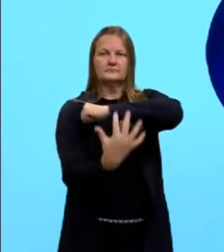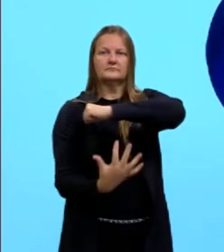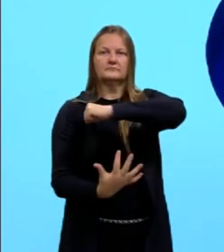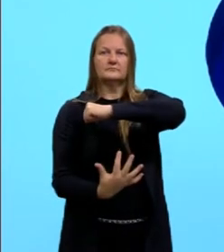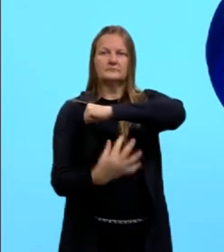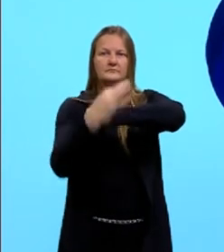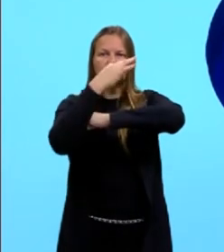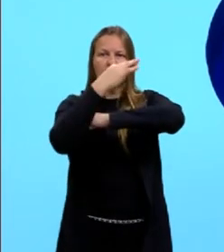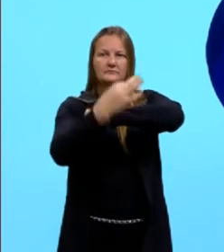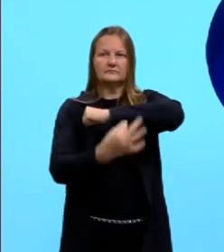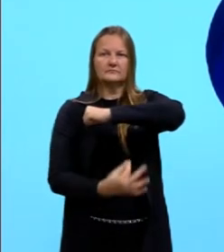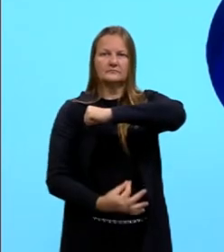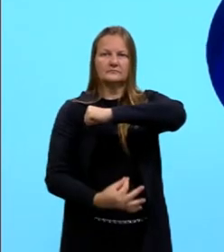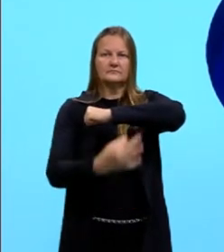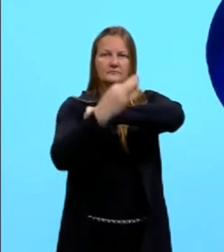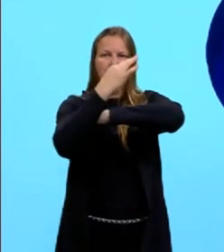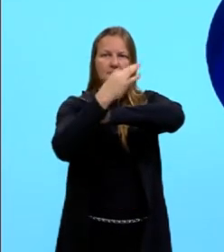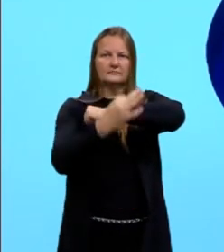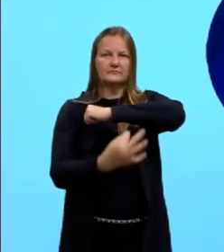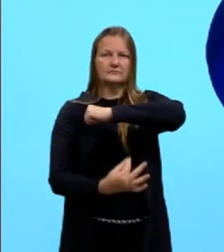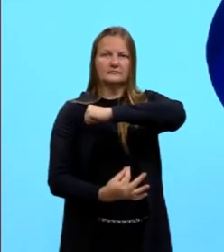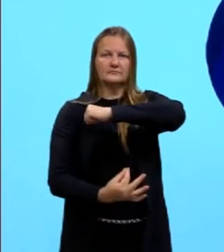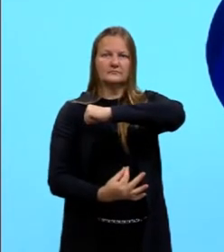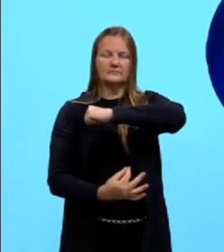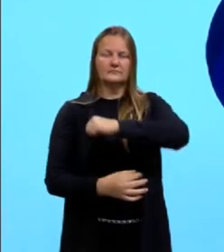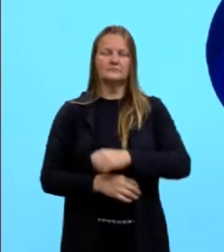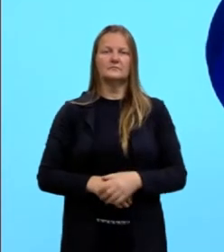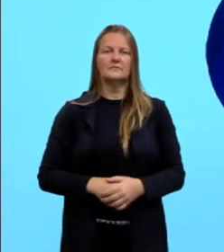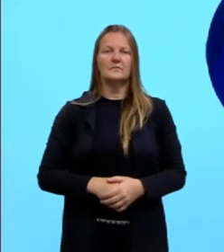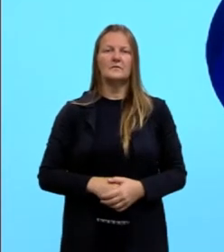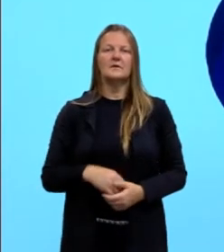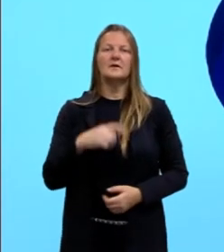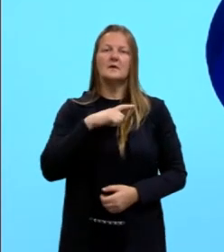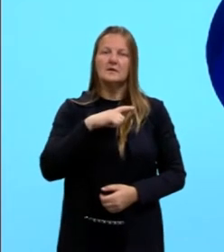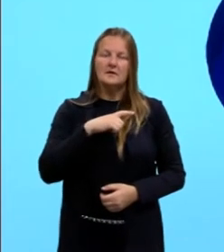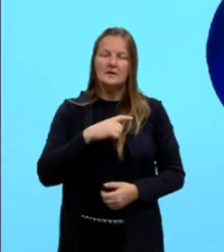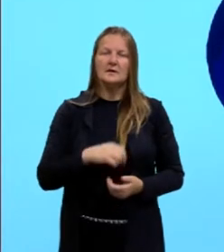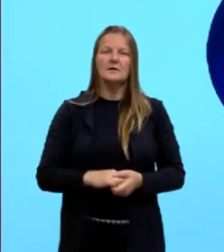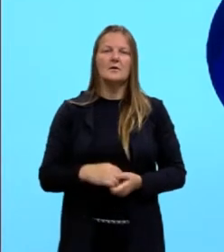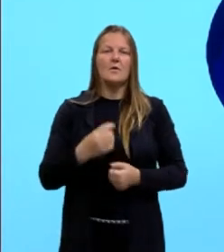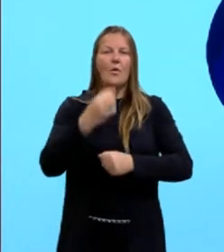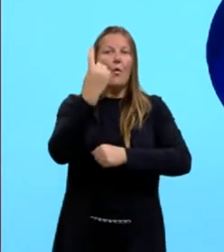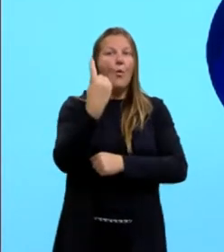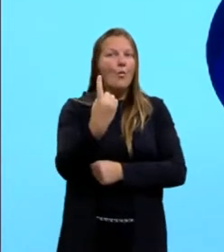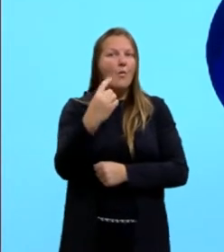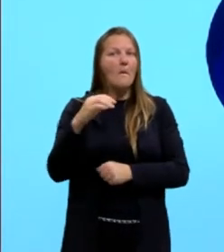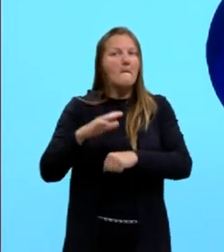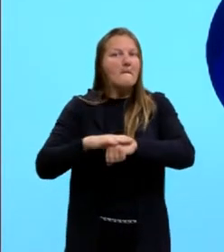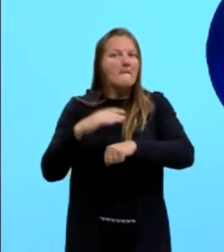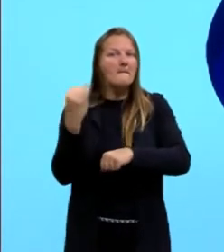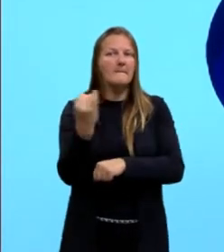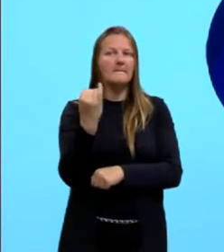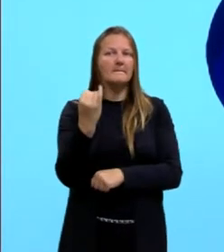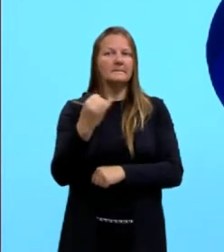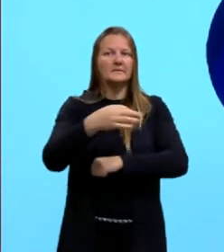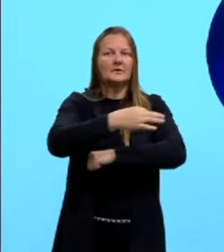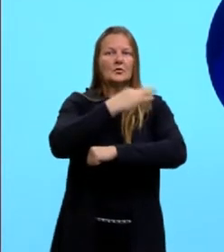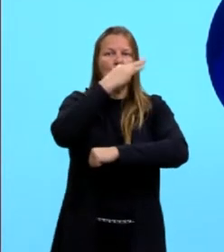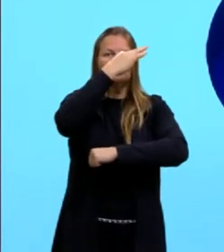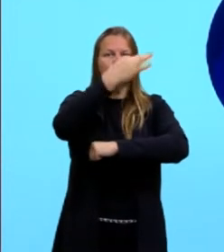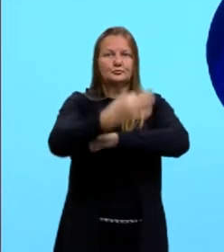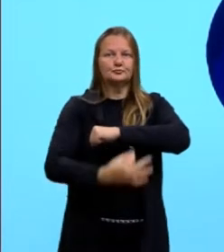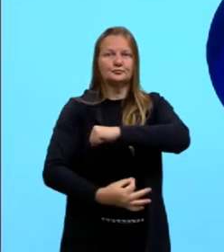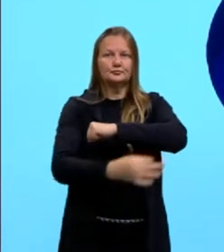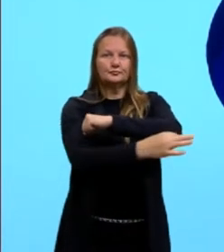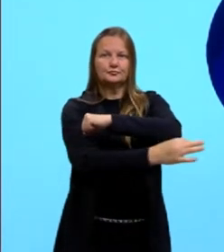ao Greenwich, tá, gurizada? Vai ter, então, um ponto, vou ter um meridiano e um paralelo se cruzando, e aí